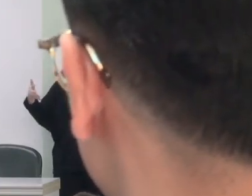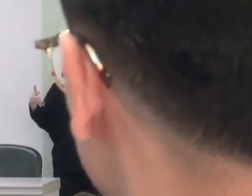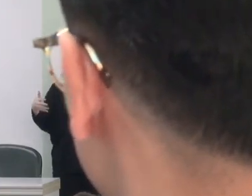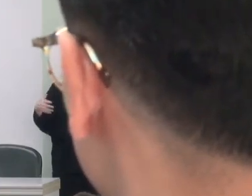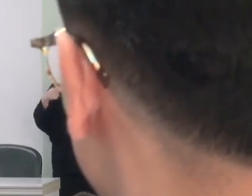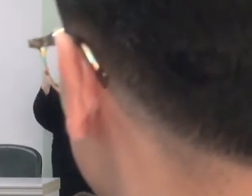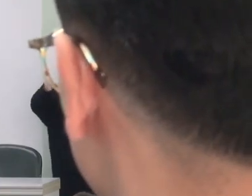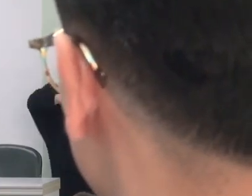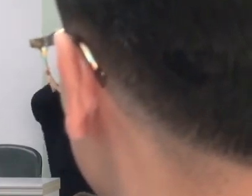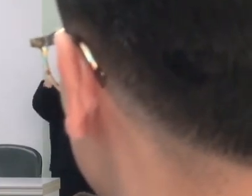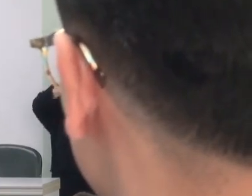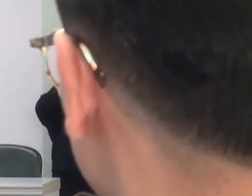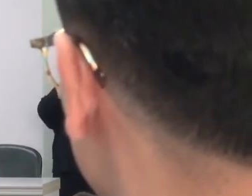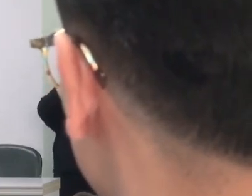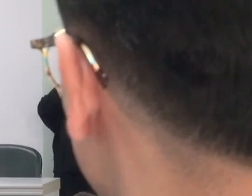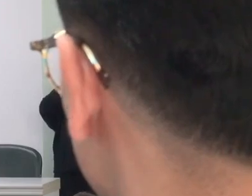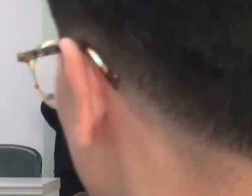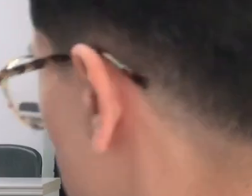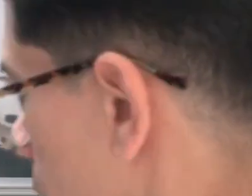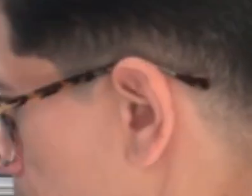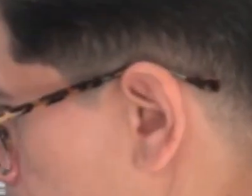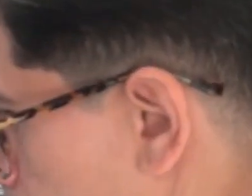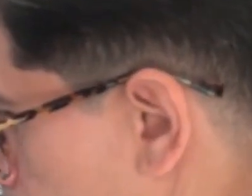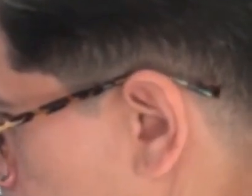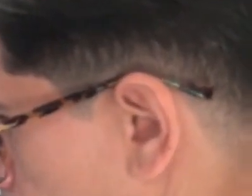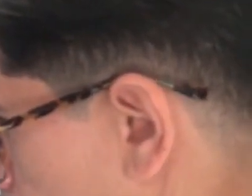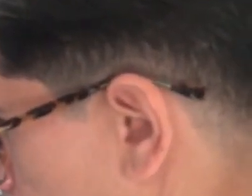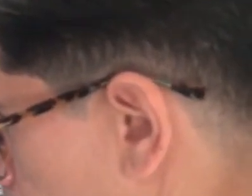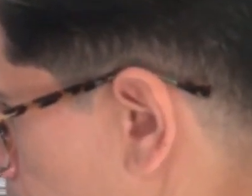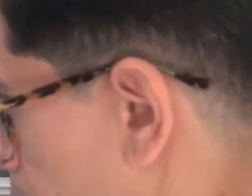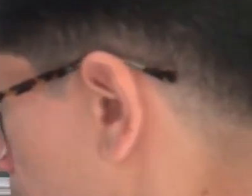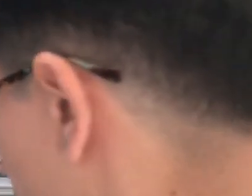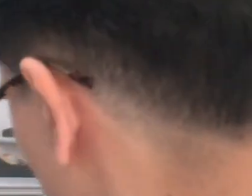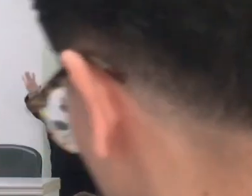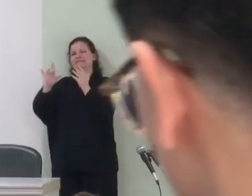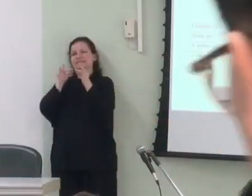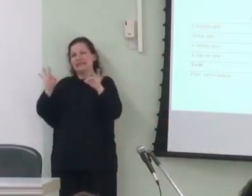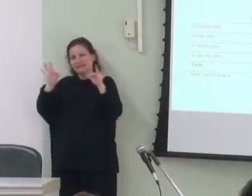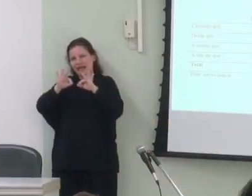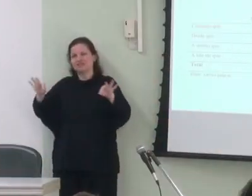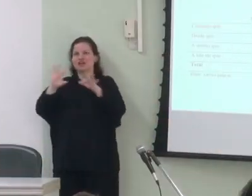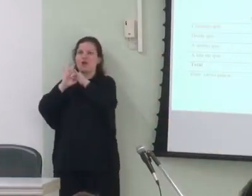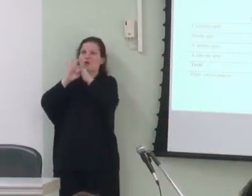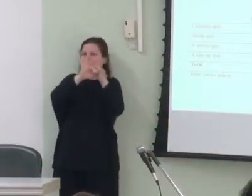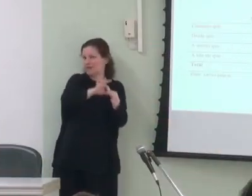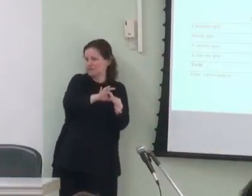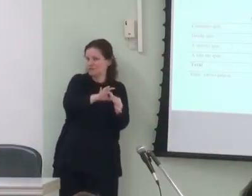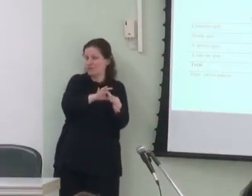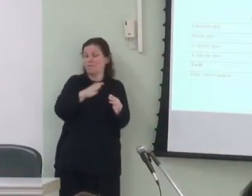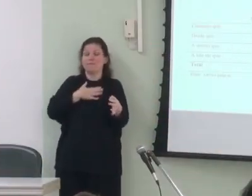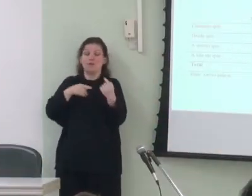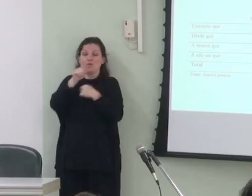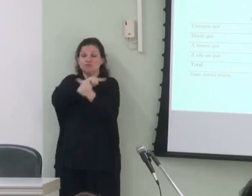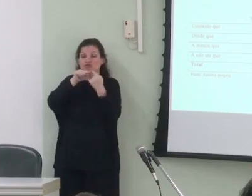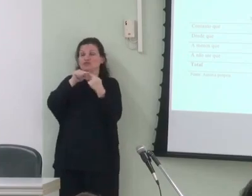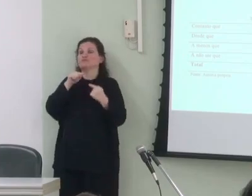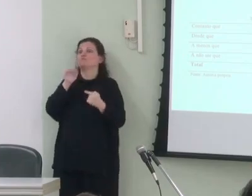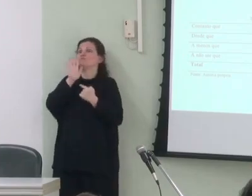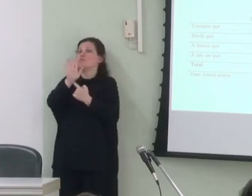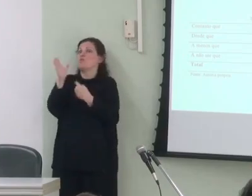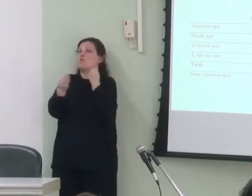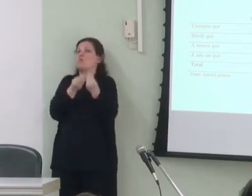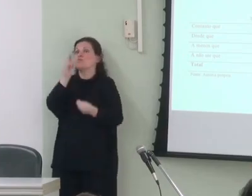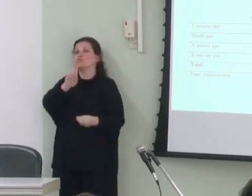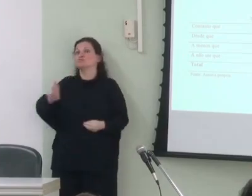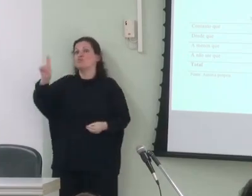essa discussão levanto suas propriedades pragmáticas semânticas sintáticas e contextuais meu objetivo é mostrar como os